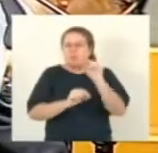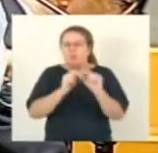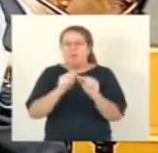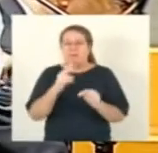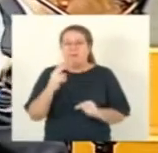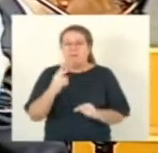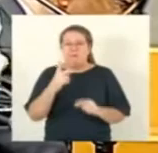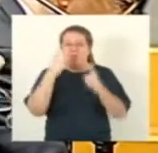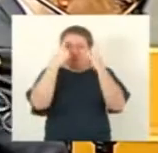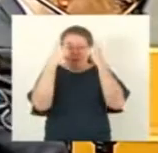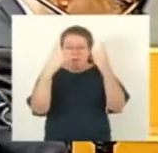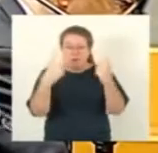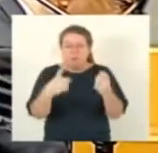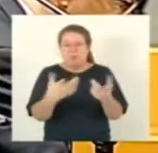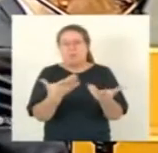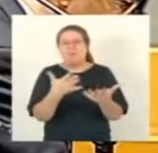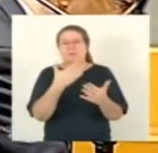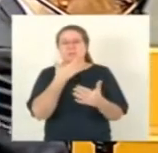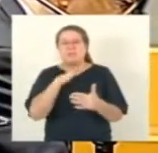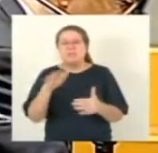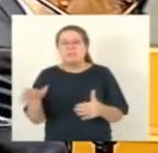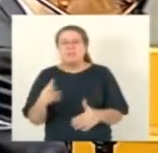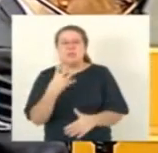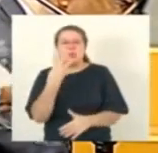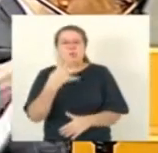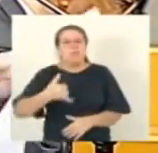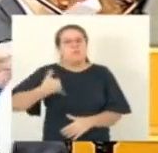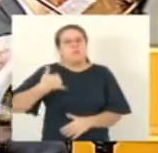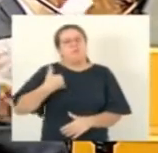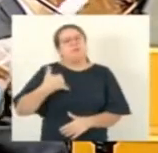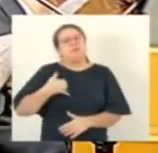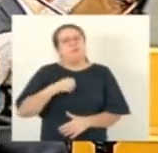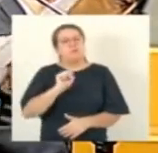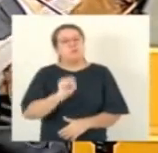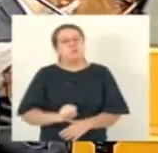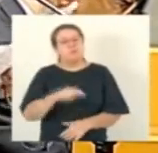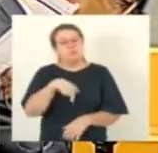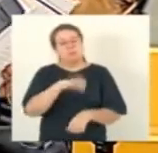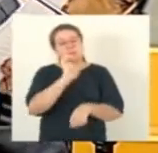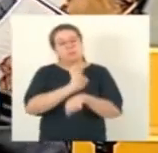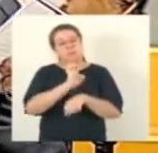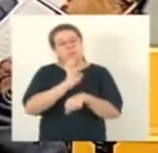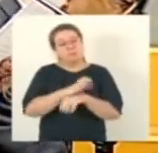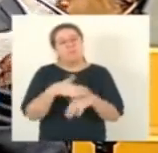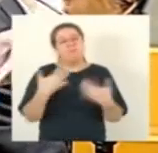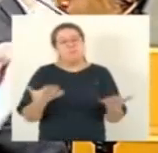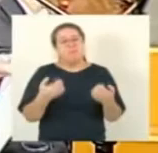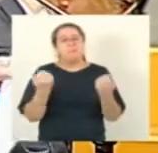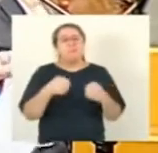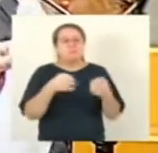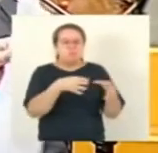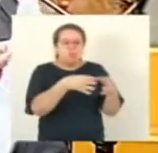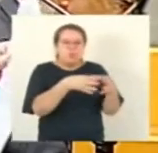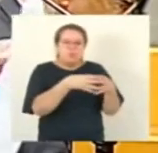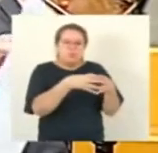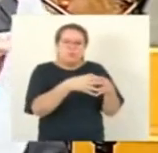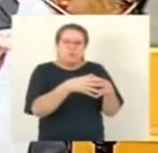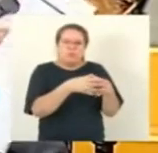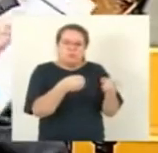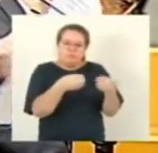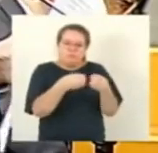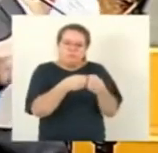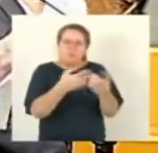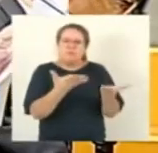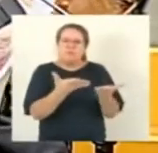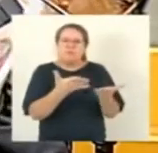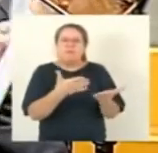violência contra uma criança de 4 anos aqui na região sul do Estado. Então, esses núcleos têm que ser criados para facilitar o trabalho.